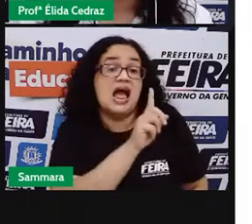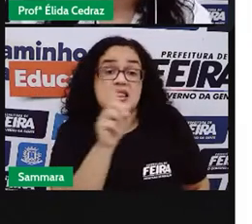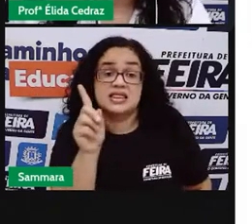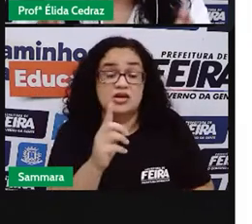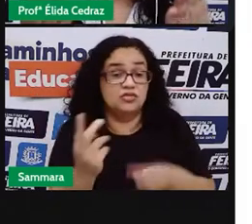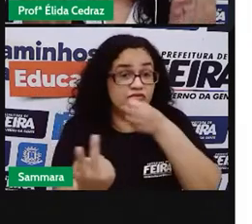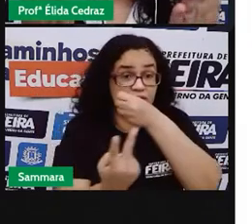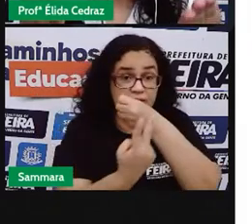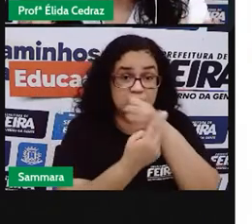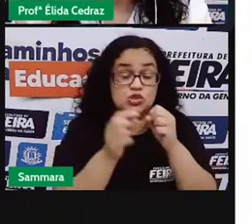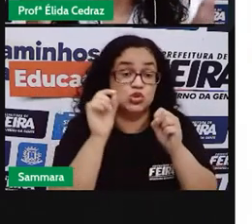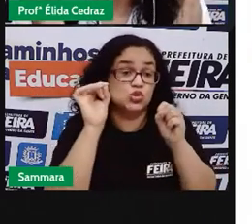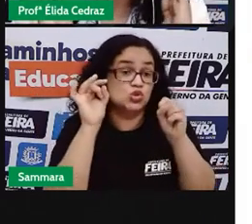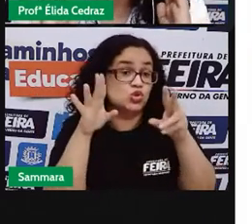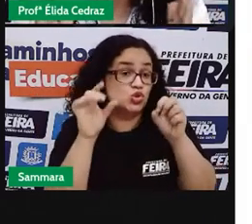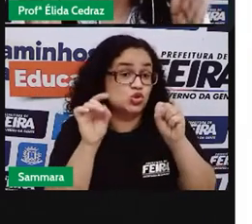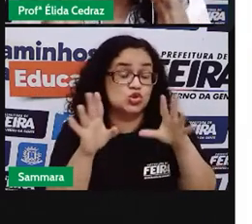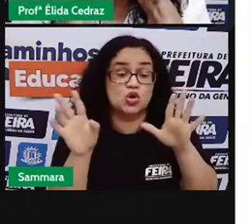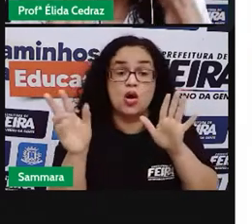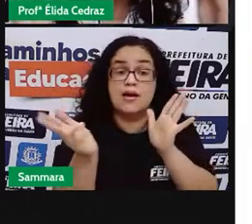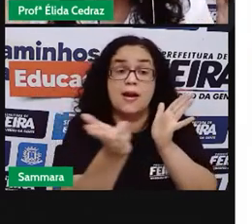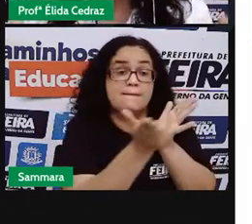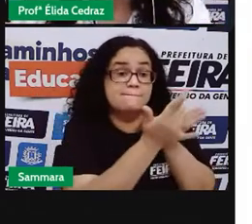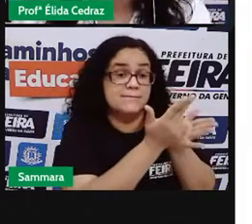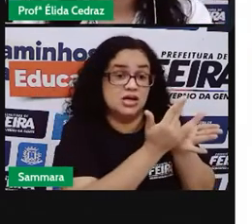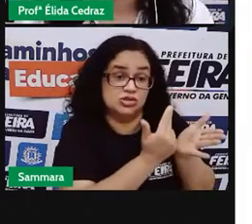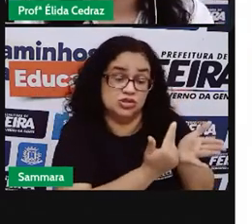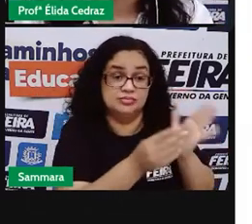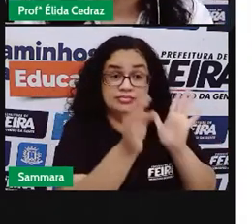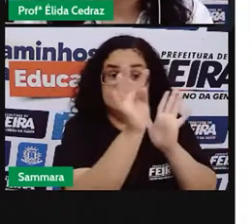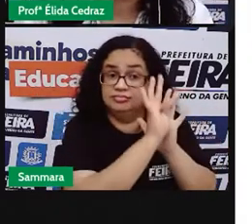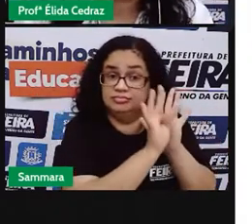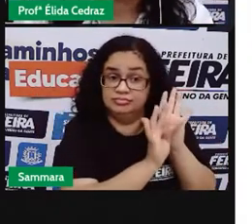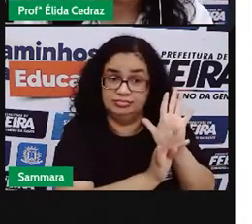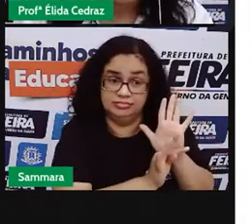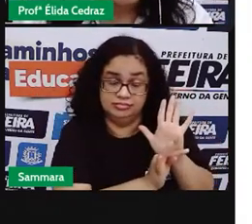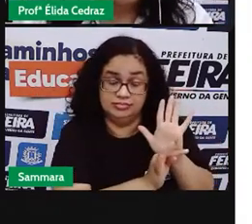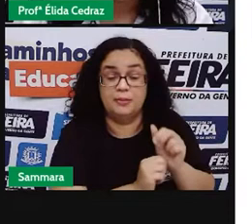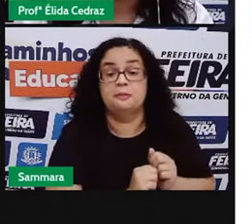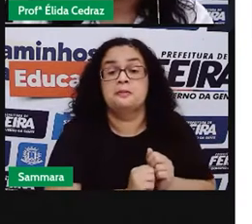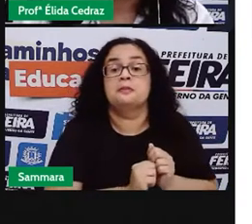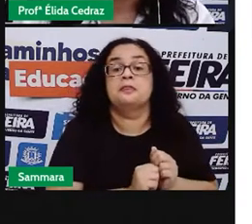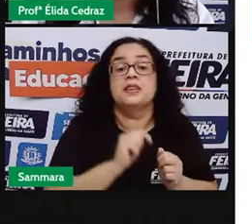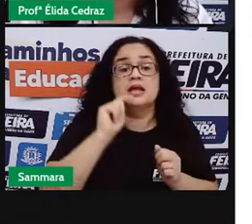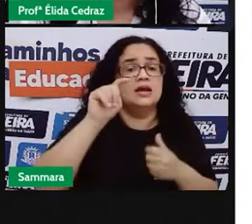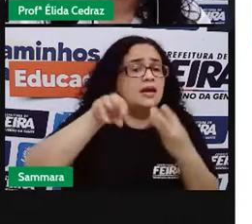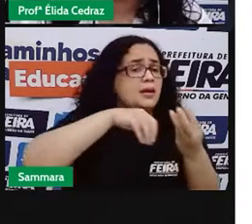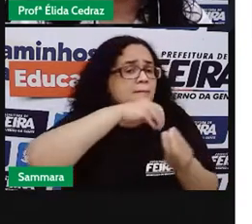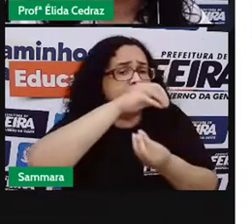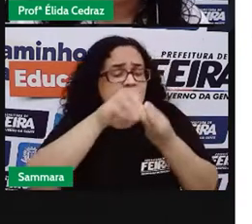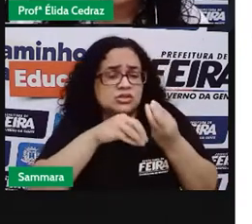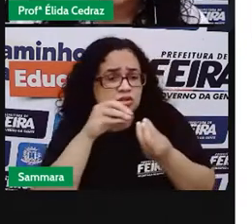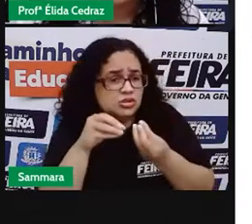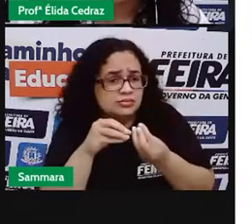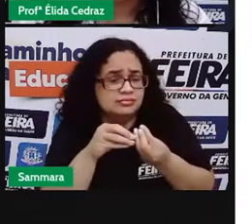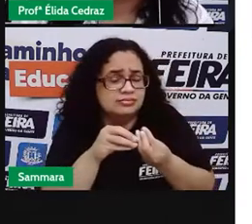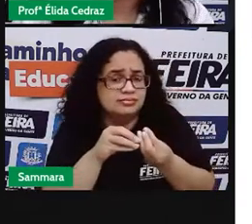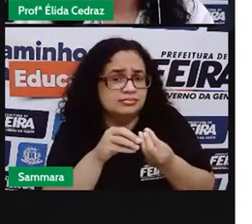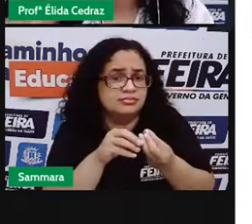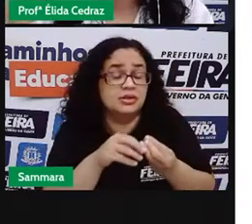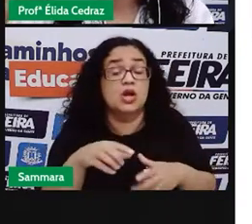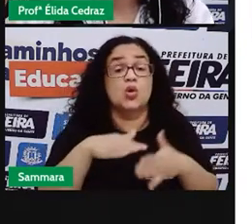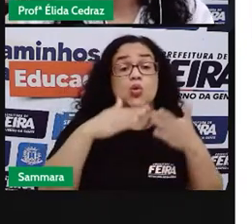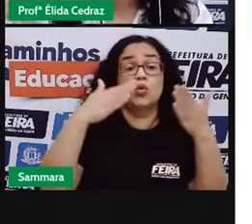verbal, quando o texto está todo mundo na imagem. E a linguagem mista,